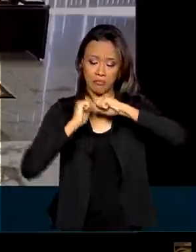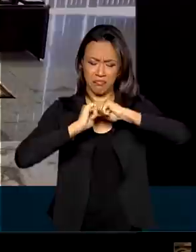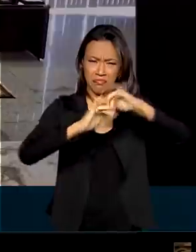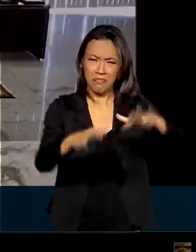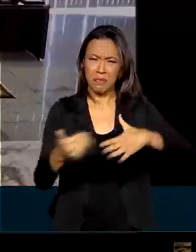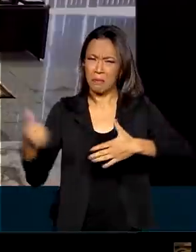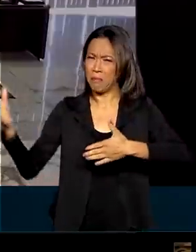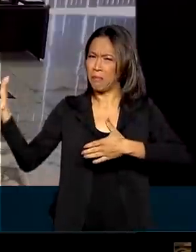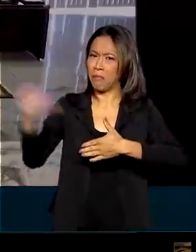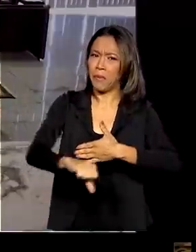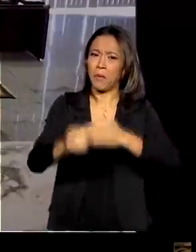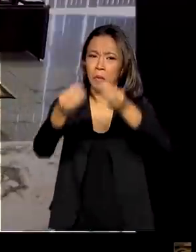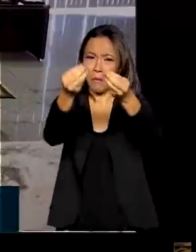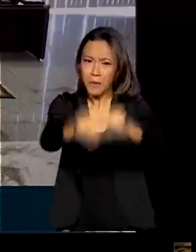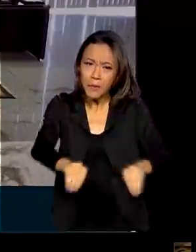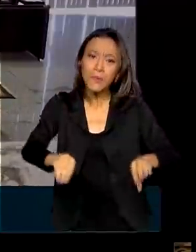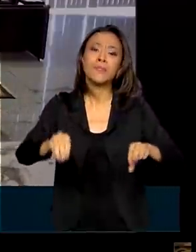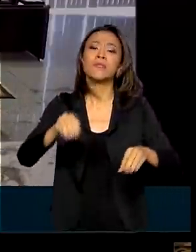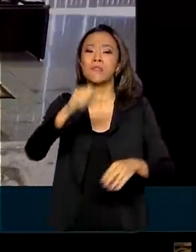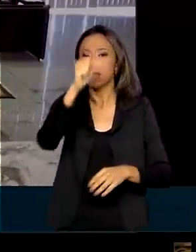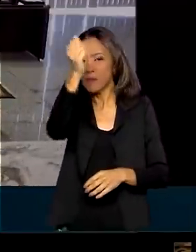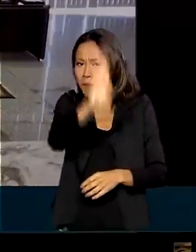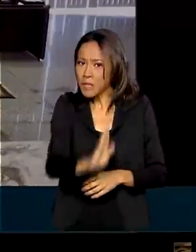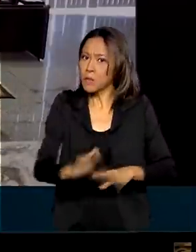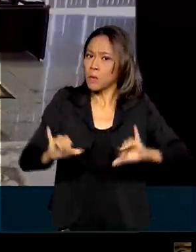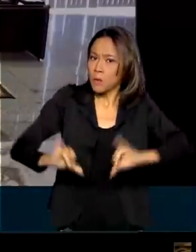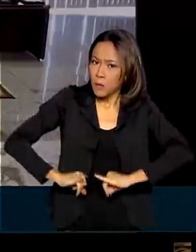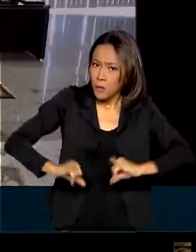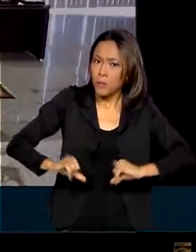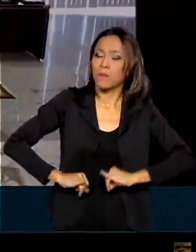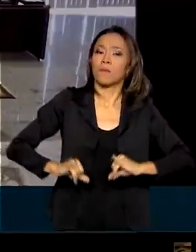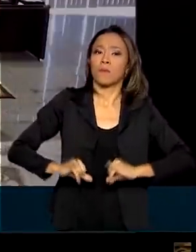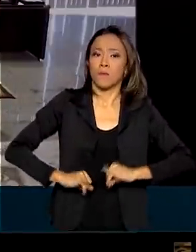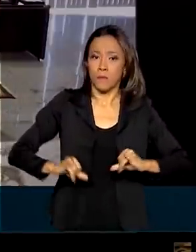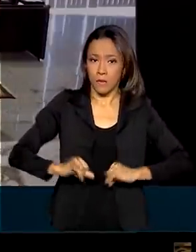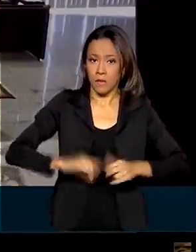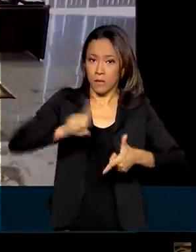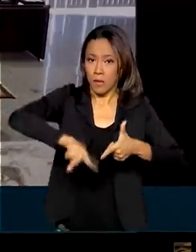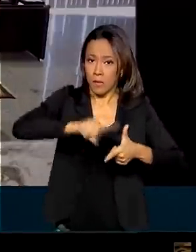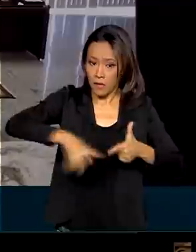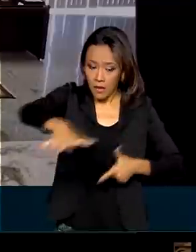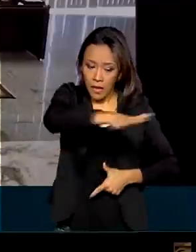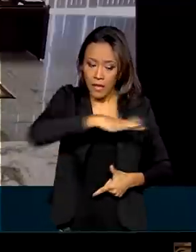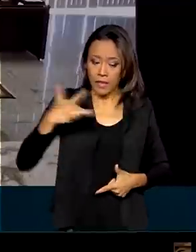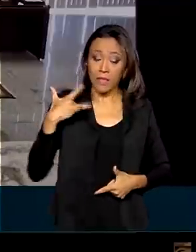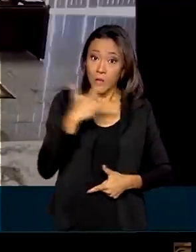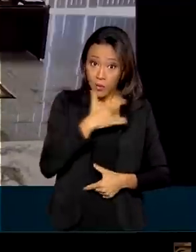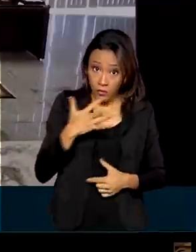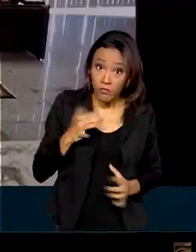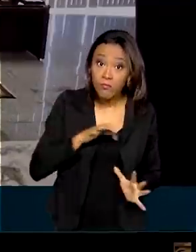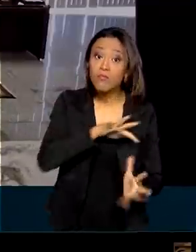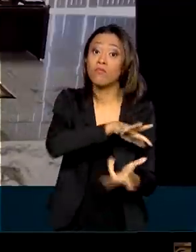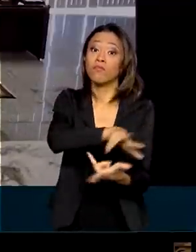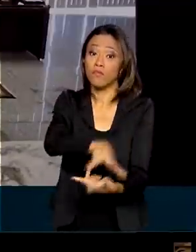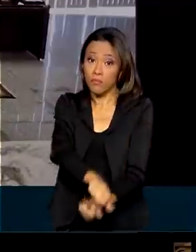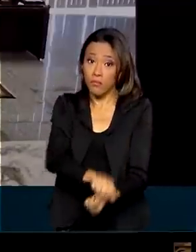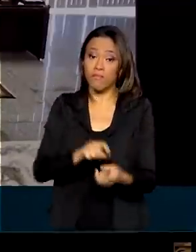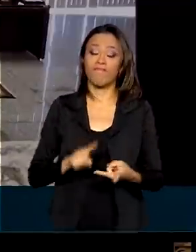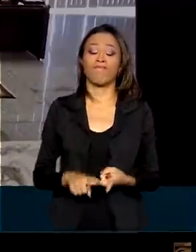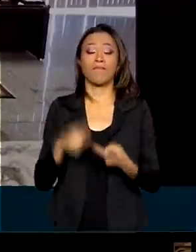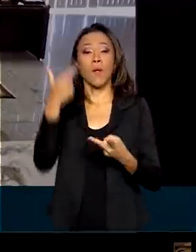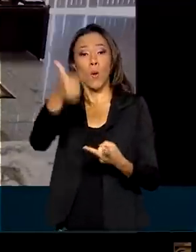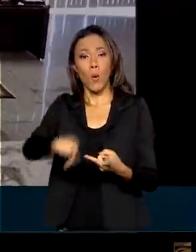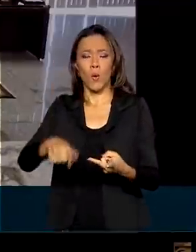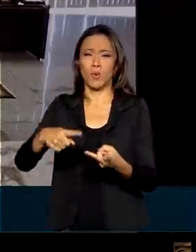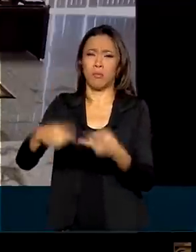que o Brasil já sofreu com essa crise de saúde global, o acumulado de perdas de empregos